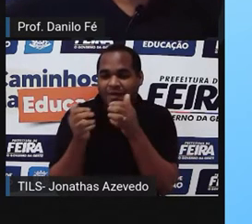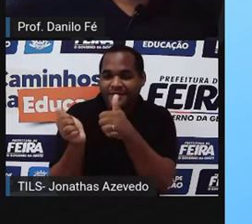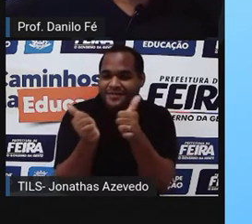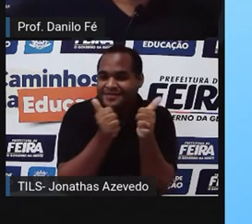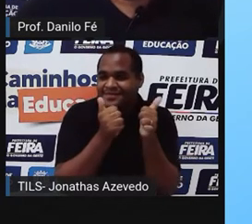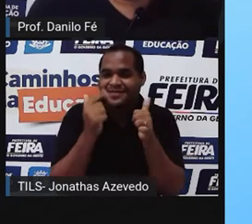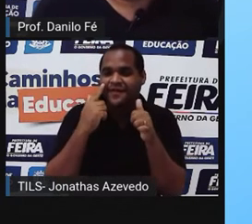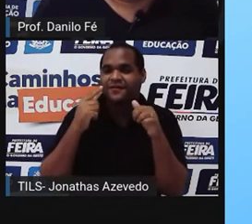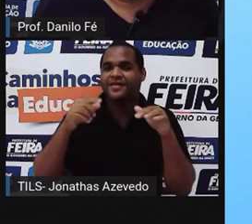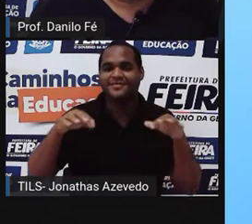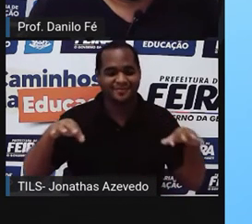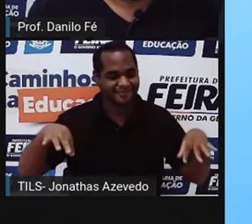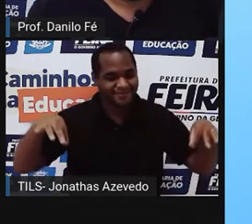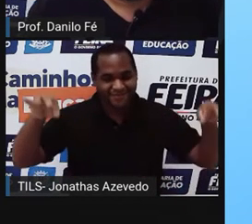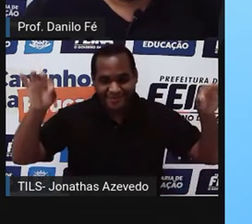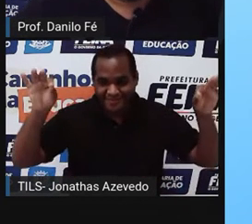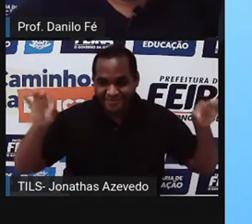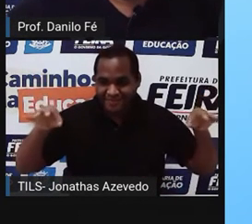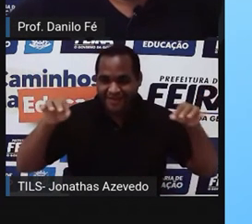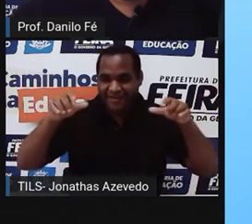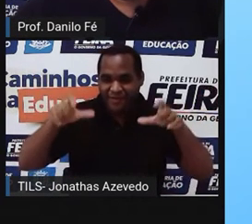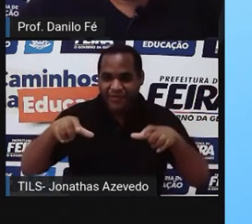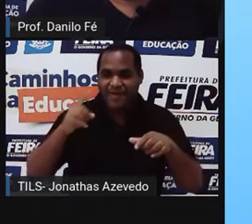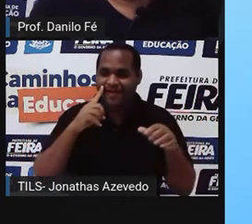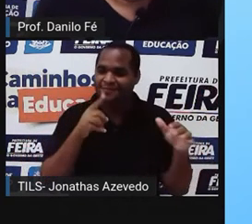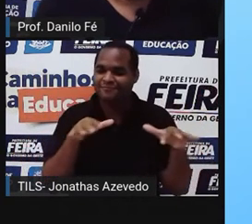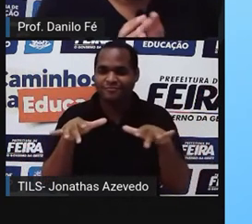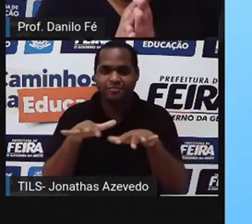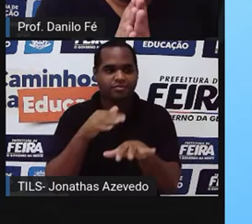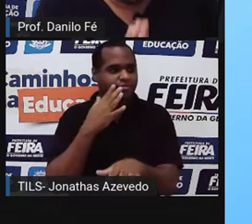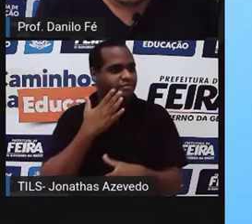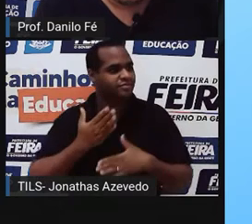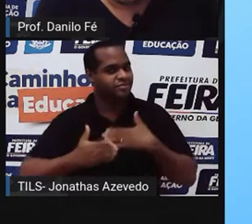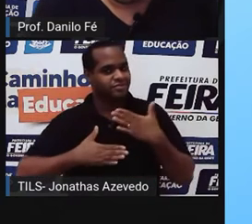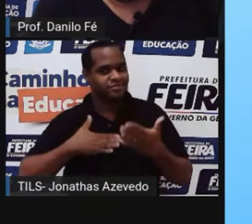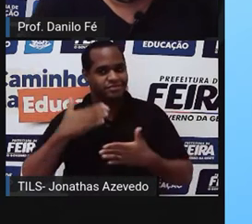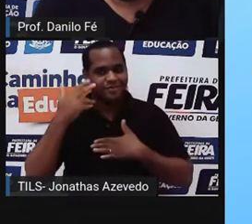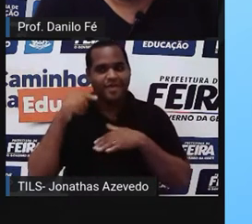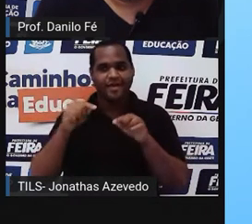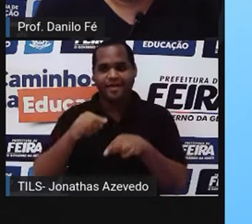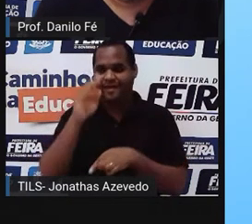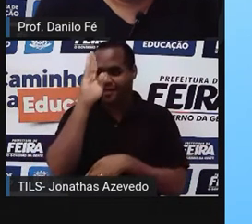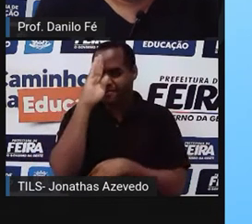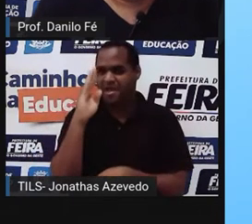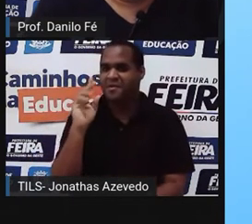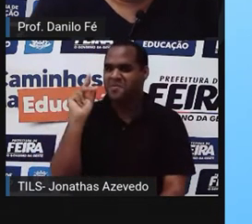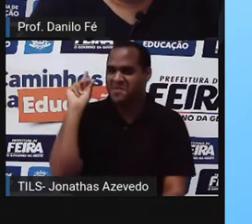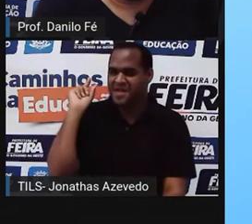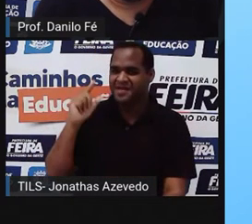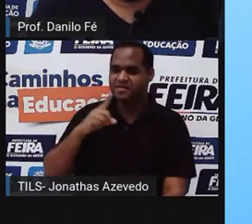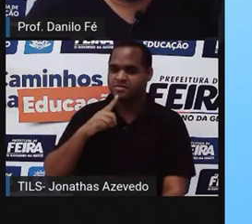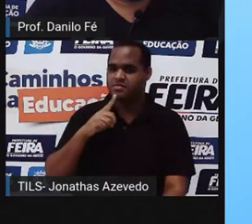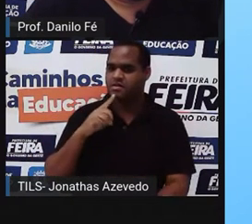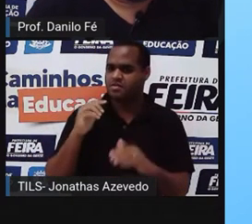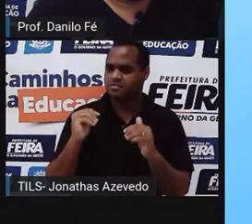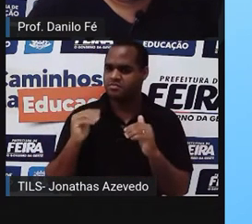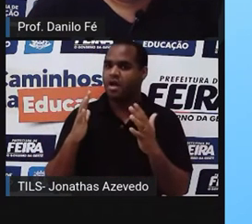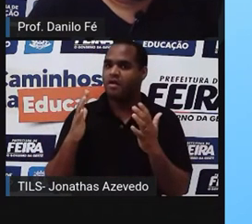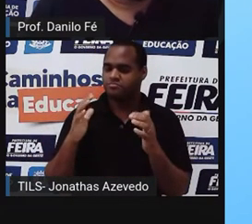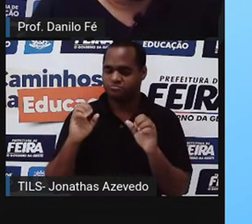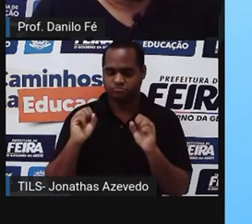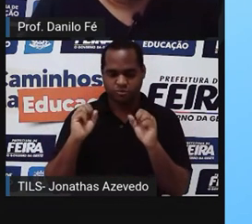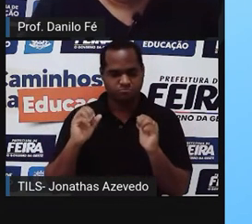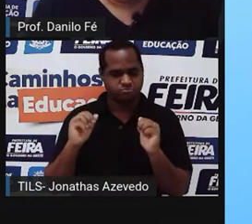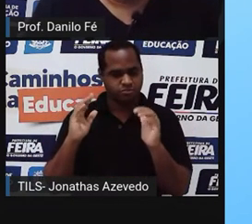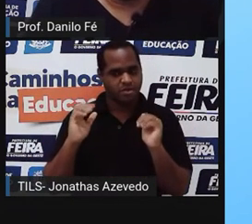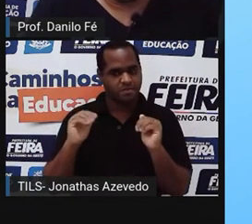bando de navio chegando no Rio, que estranheza do povo. Gente, o Brasil era um país subdesenvolvido, era uma colônia, não era